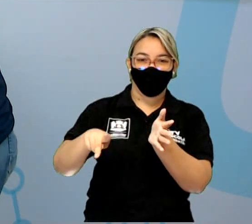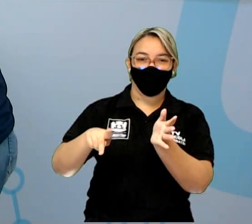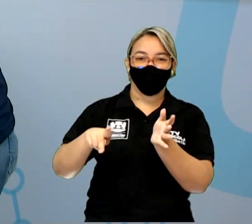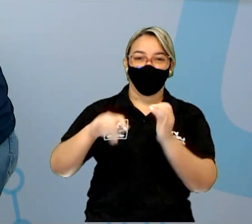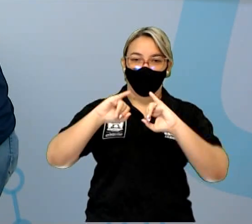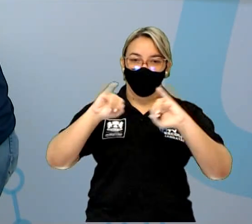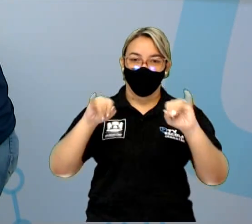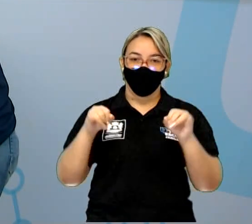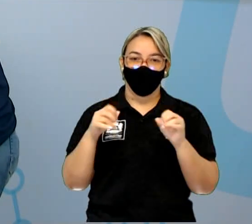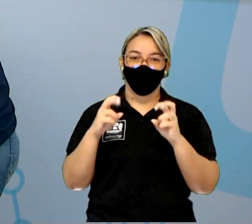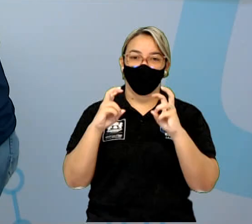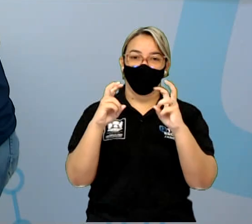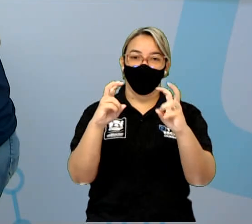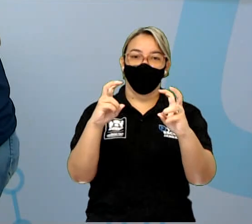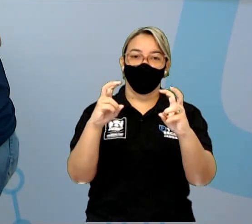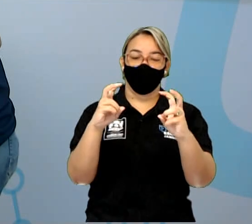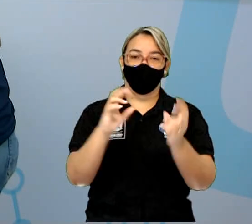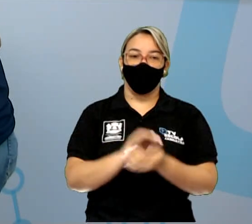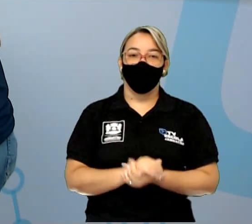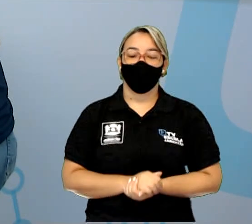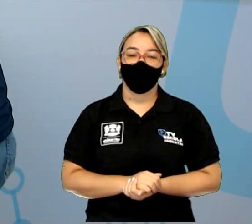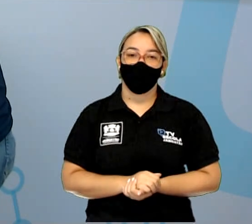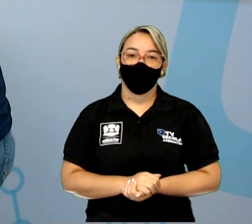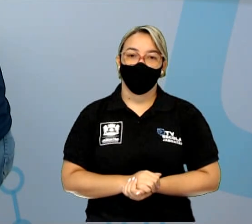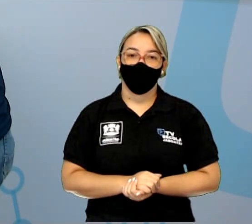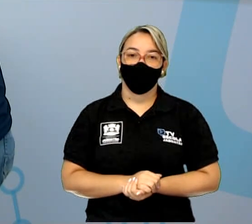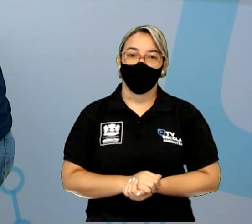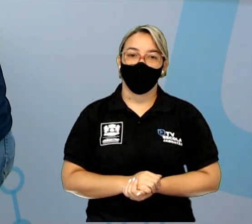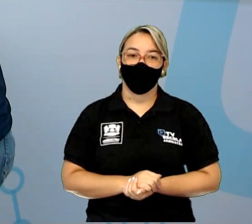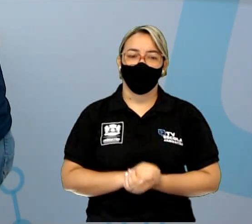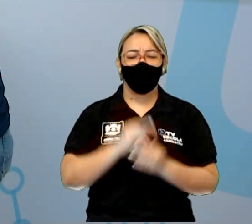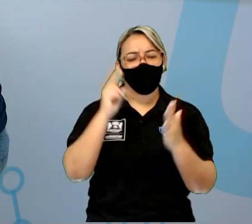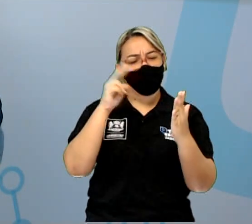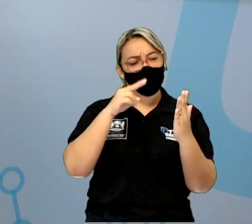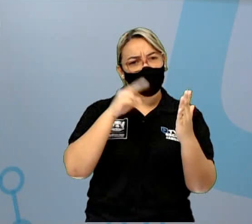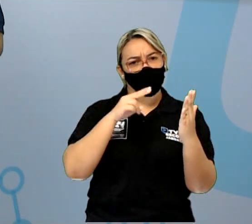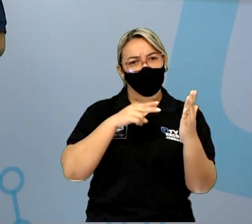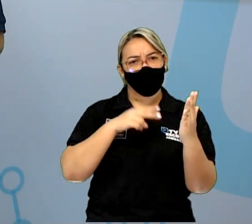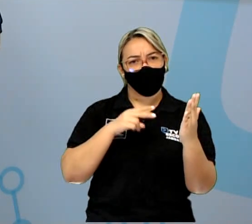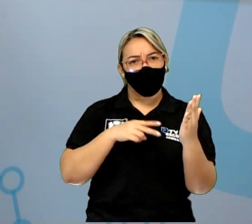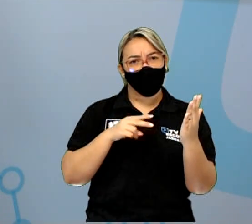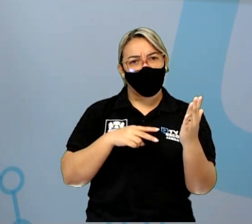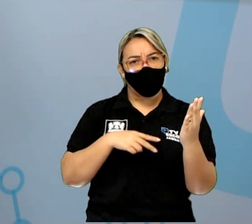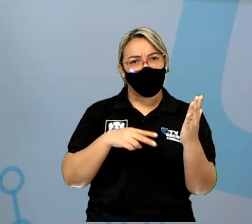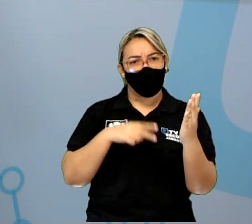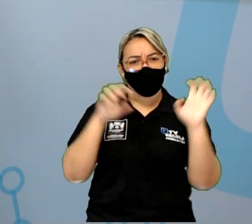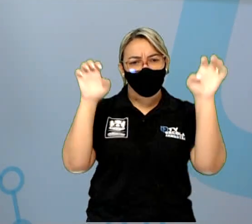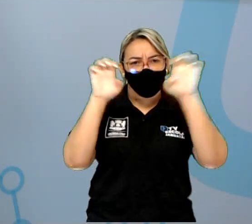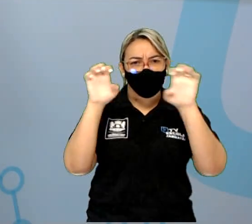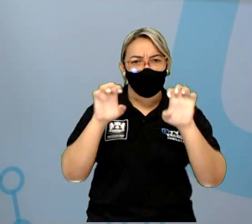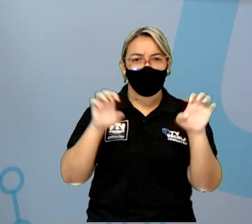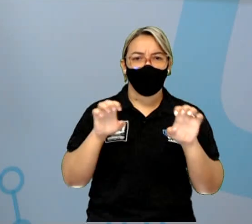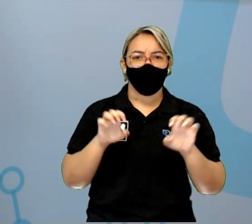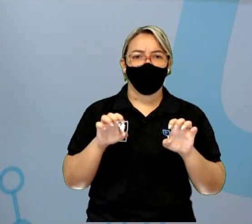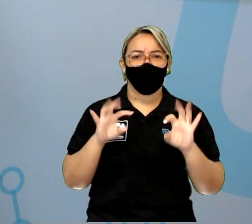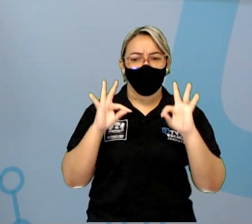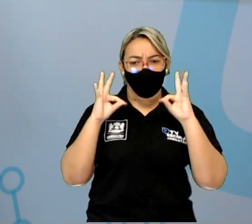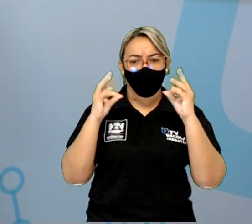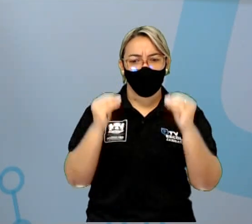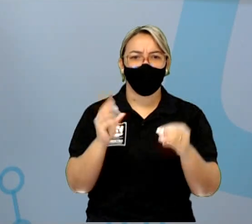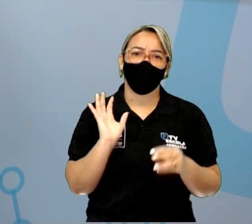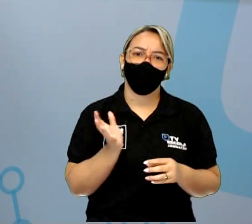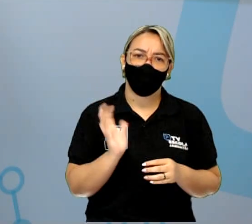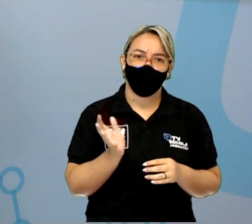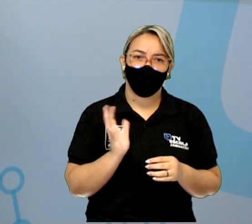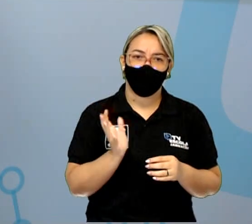Jaboatão. Então, vamos conferir se nesse convite tem todos os elementos que precisa ter nesse gênero,